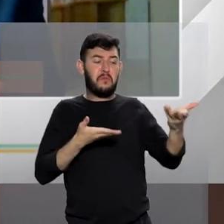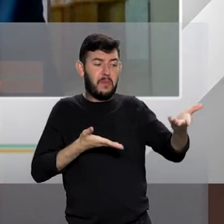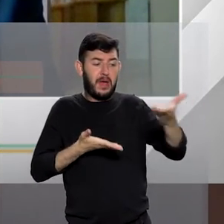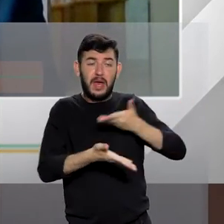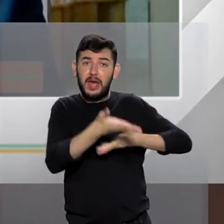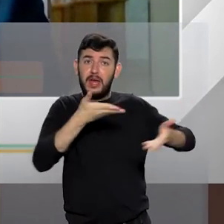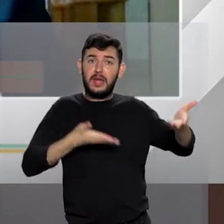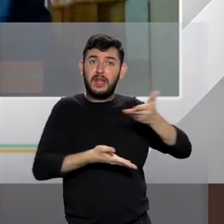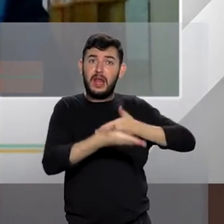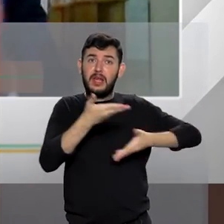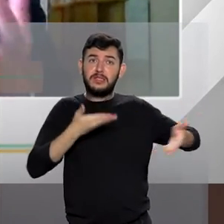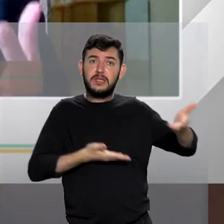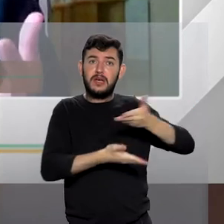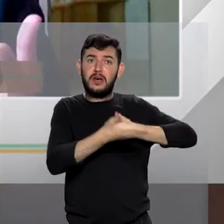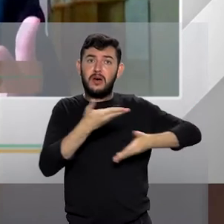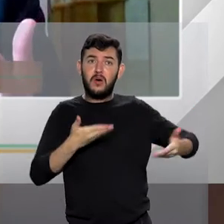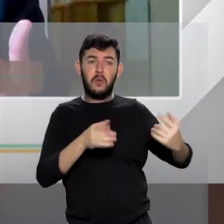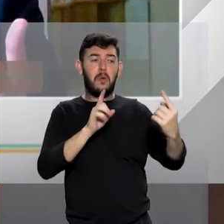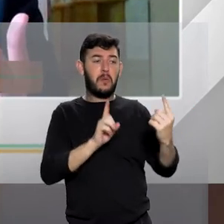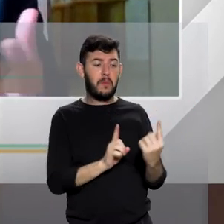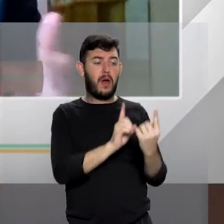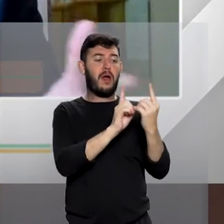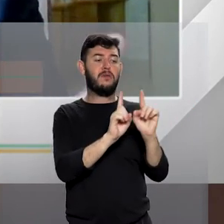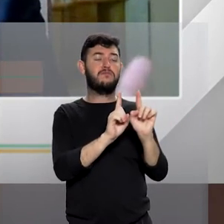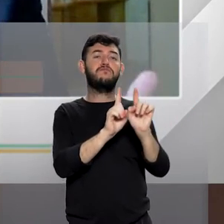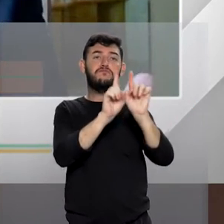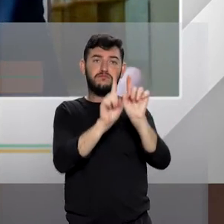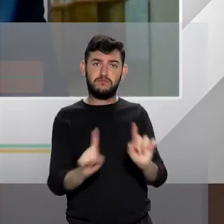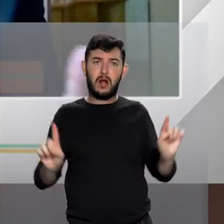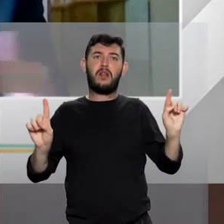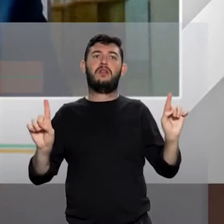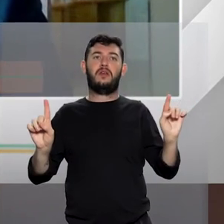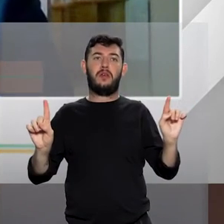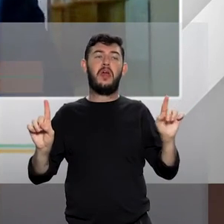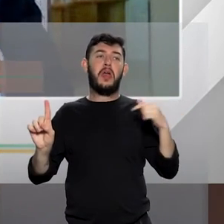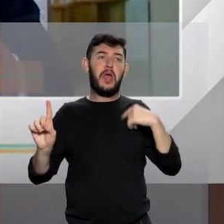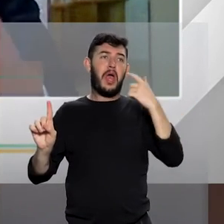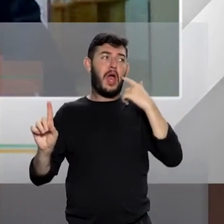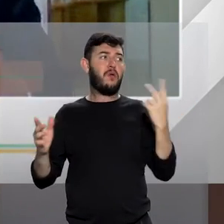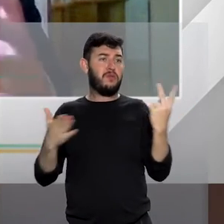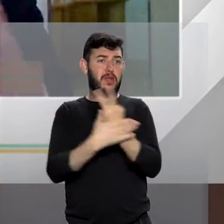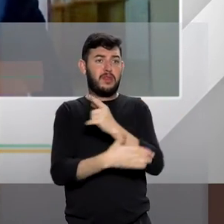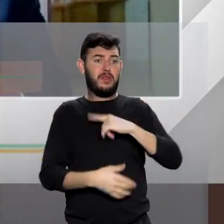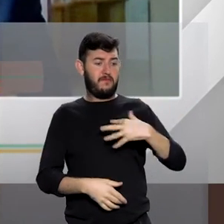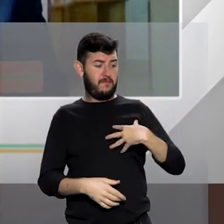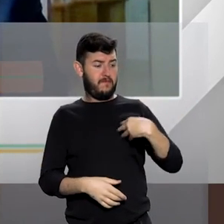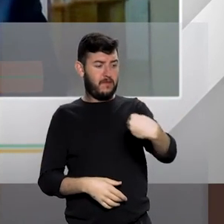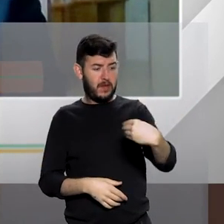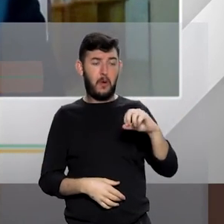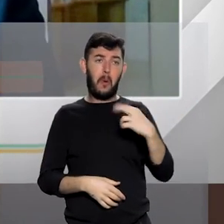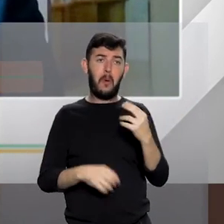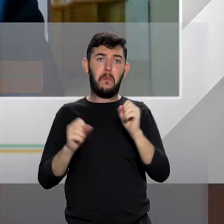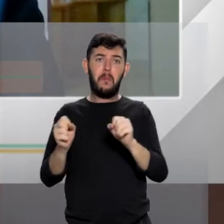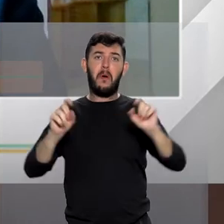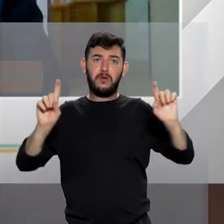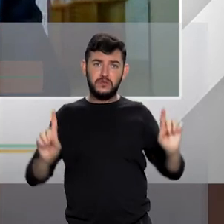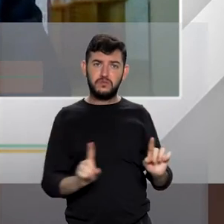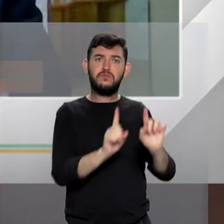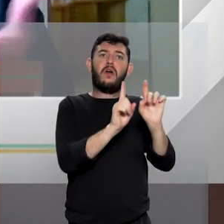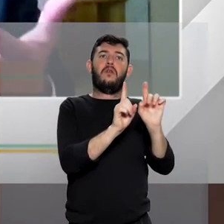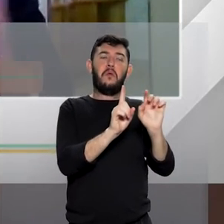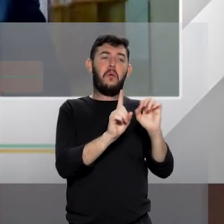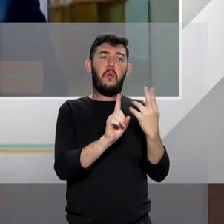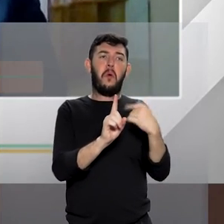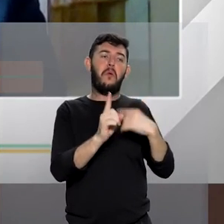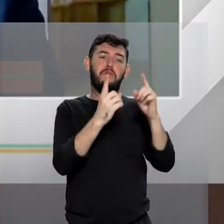futuro próximo, ainda que a área de o rompimento da relação muitas vezes tem filhos em comum, que precisam, portanto, manter algum contato em razão dos filhos, ou há